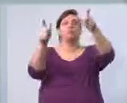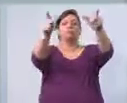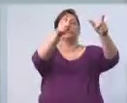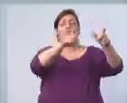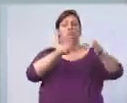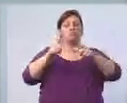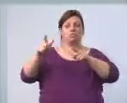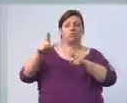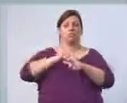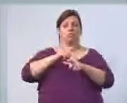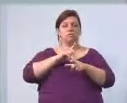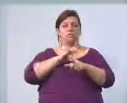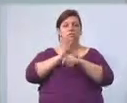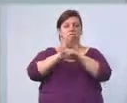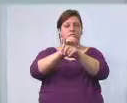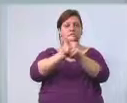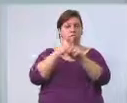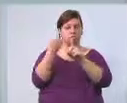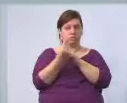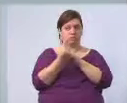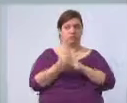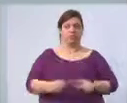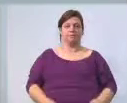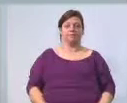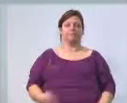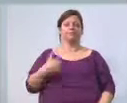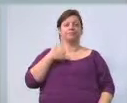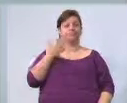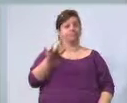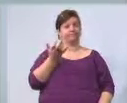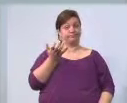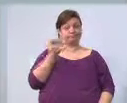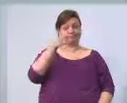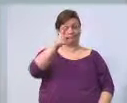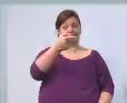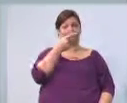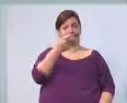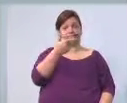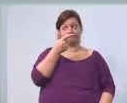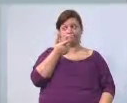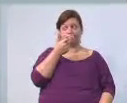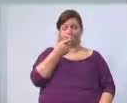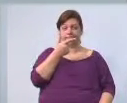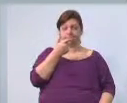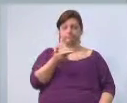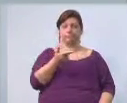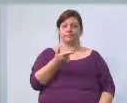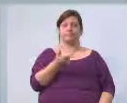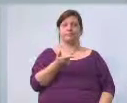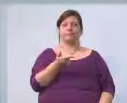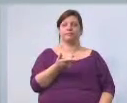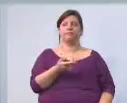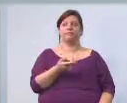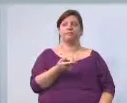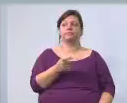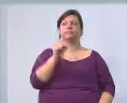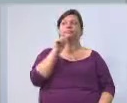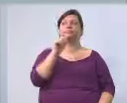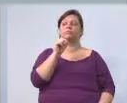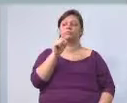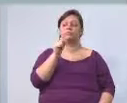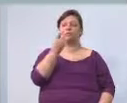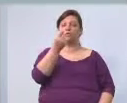compõem assistência social. eu gostaria que o senhor falasse qual a verba da pasta